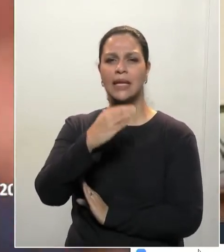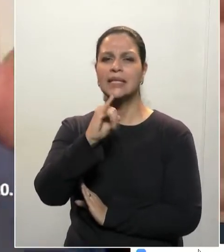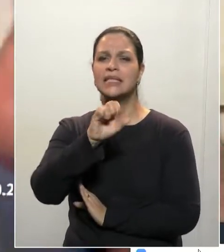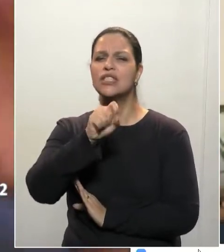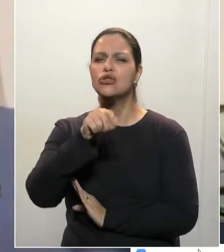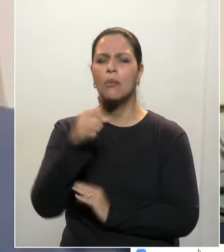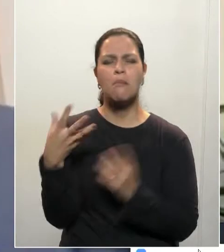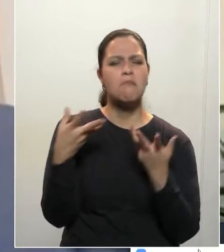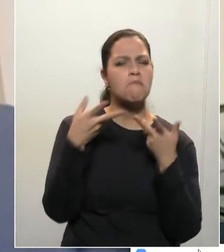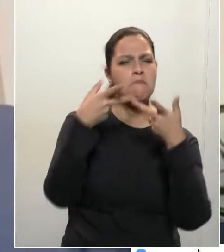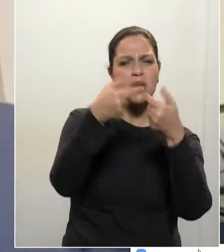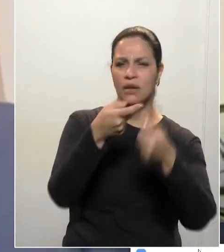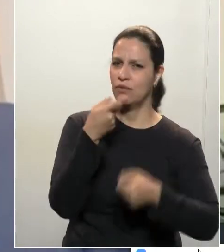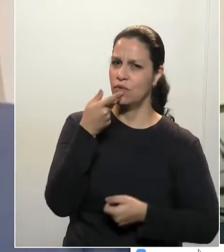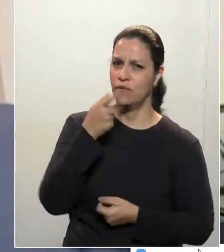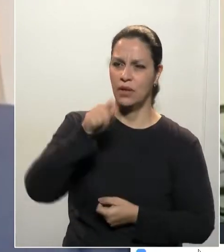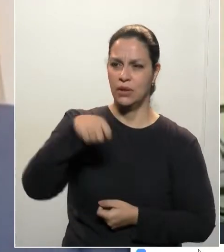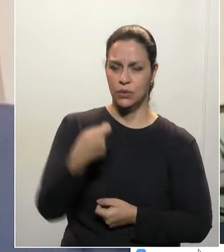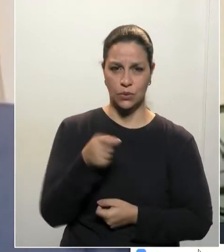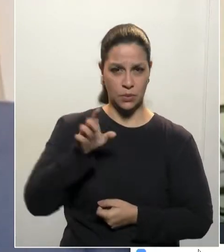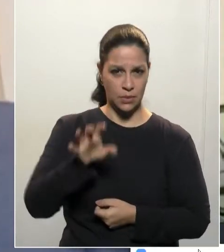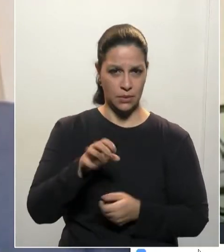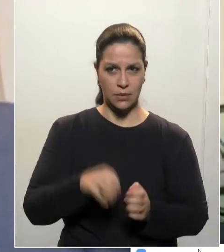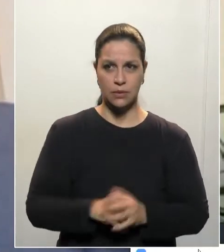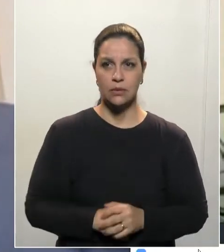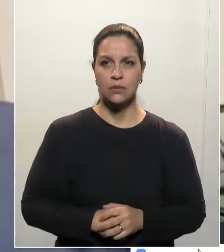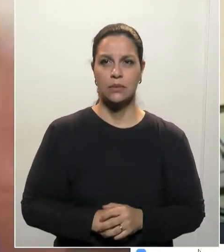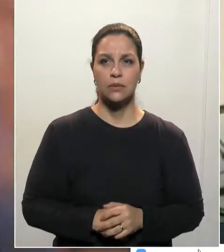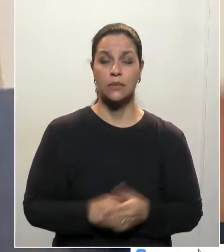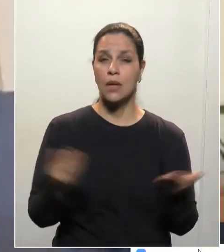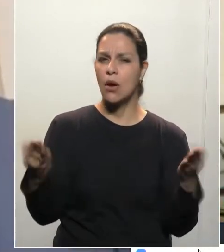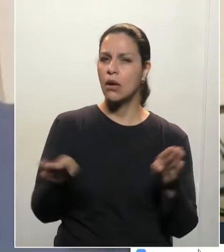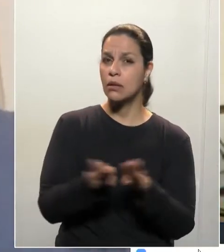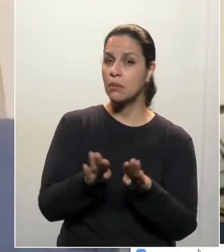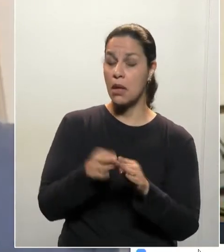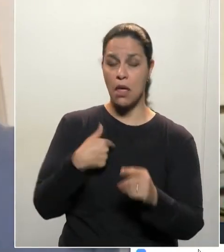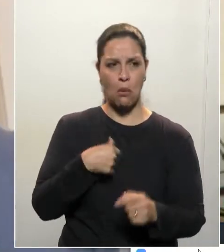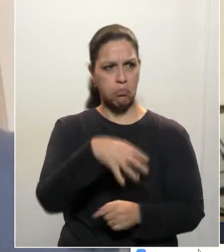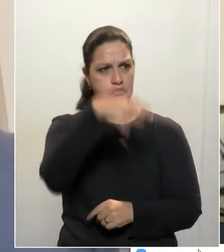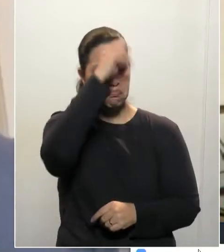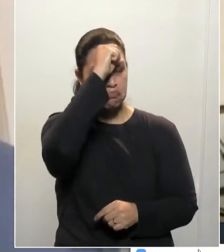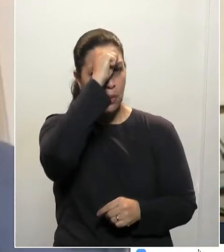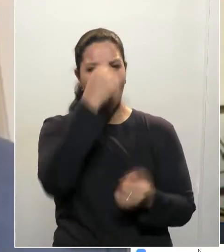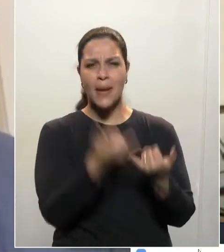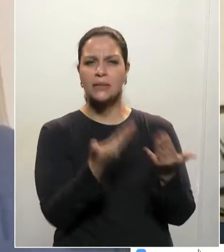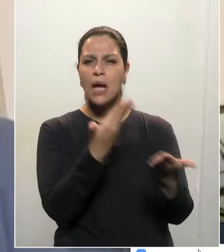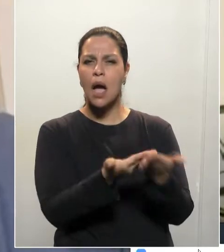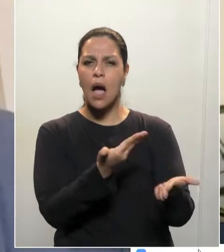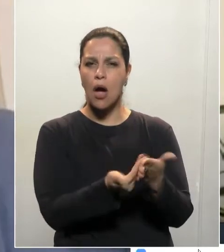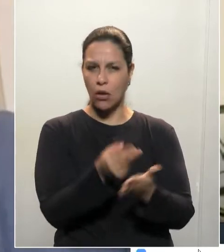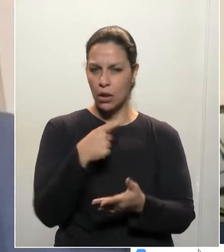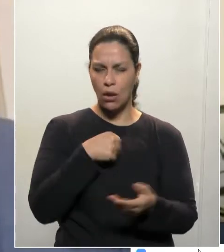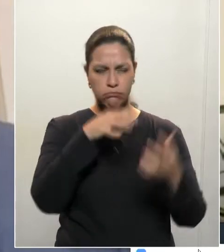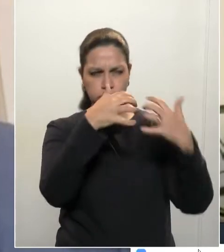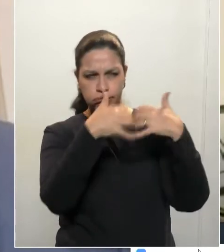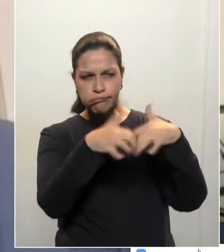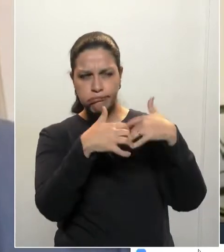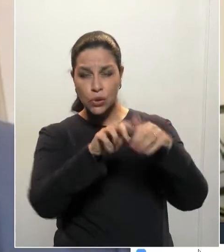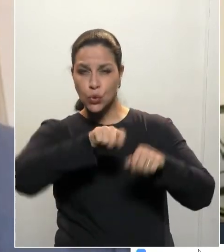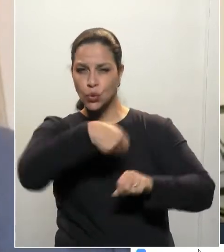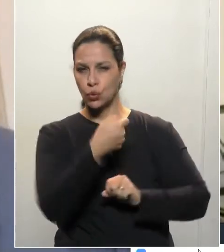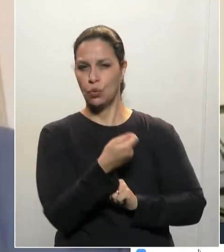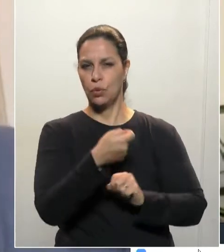excelente a colocação e foi uma aula. Aí eu me pus a refletir